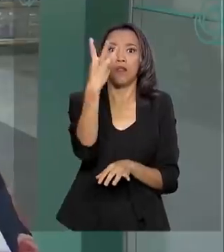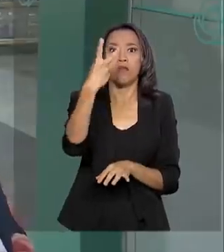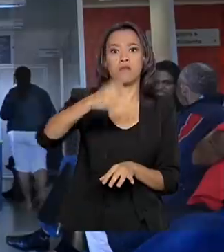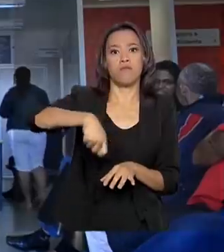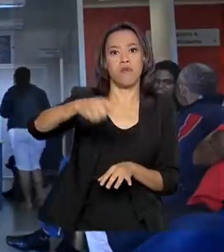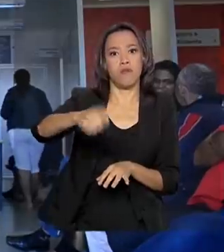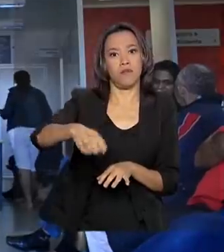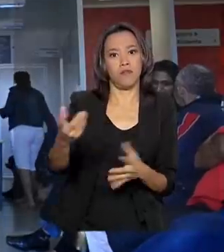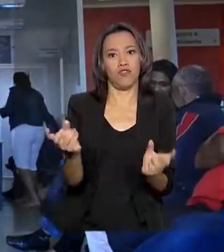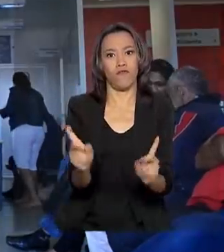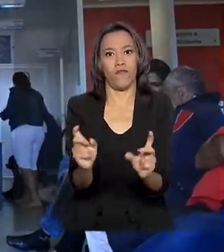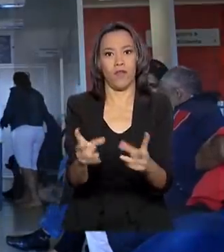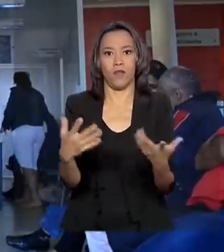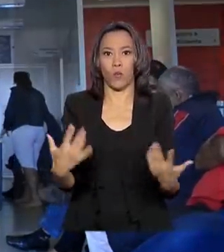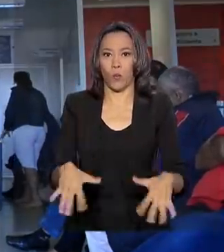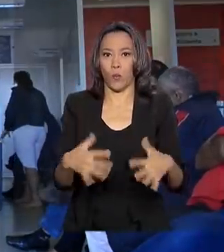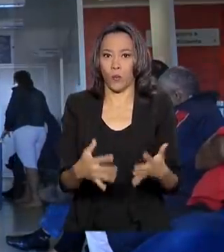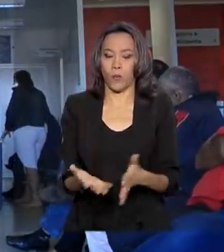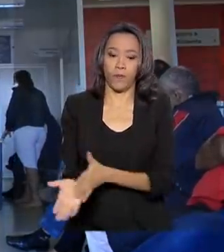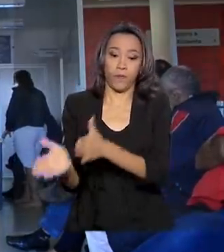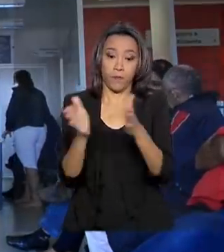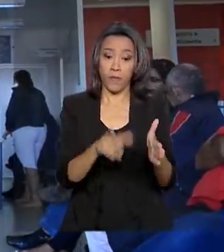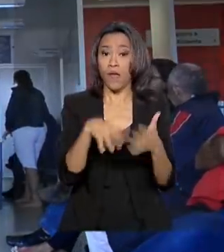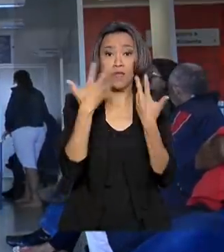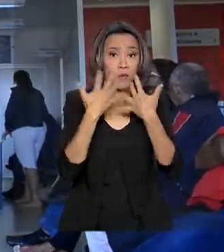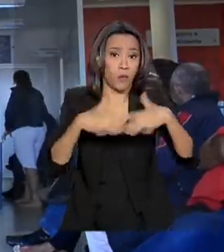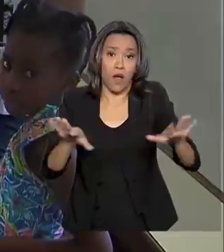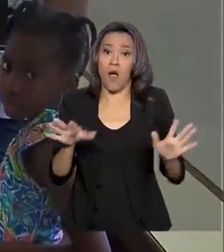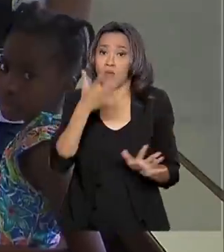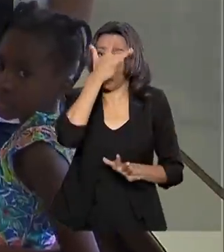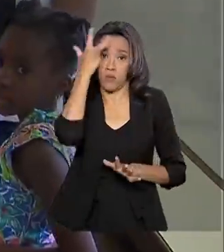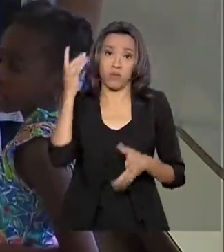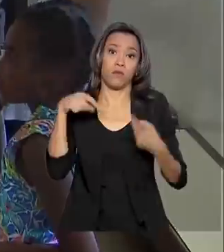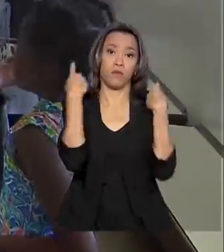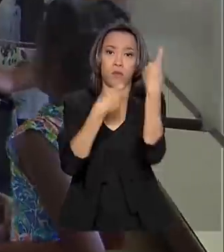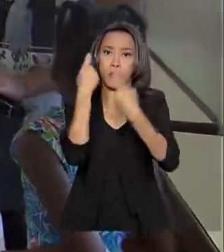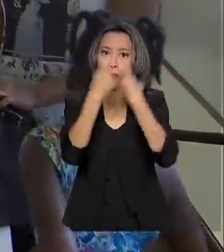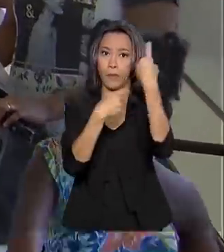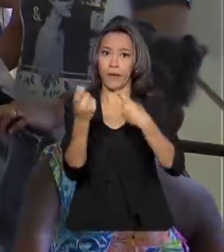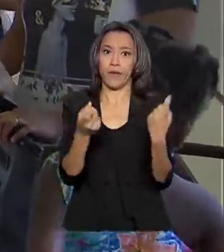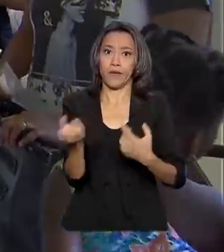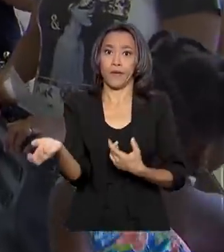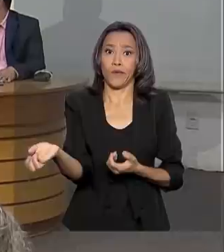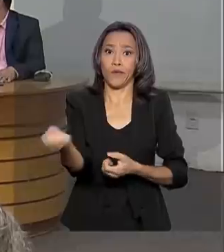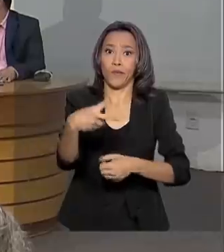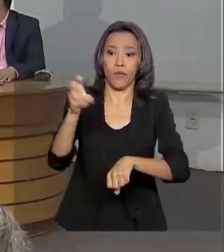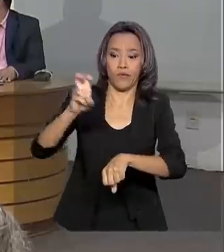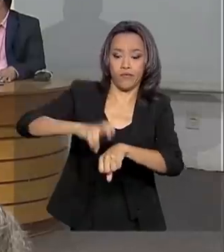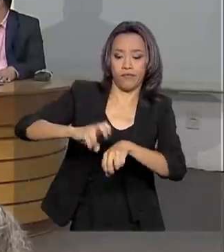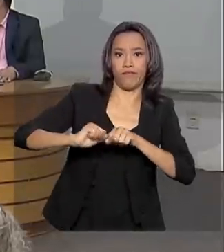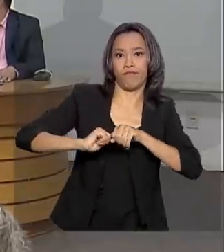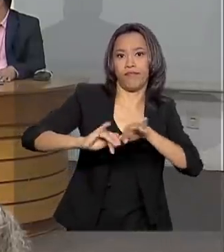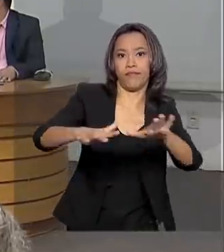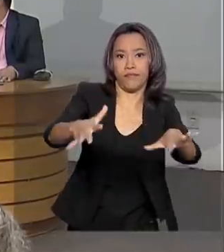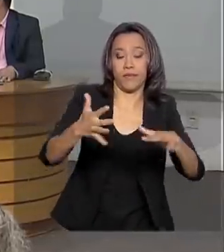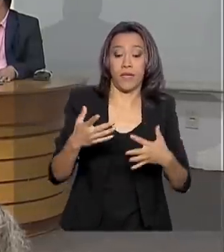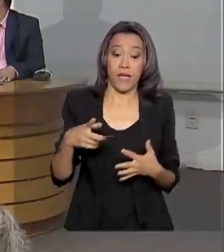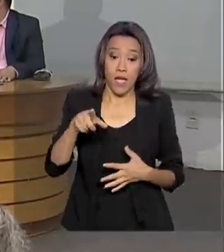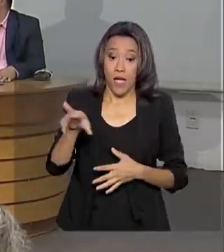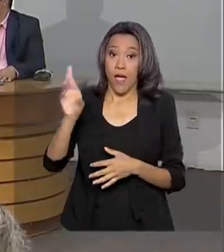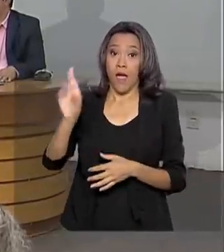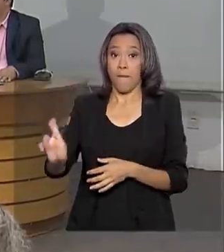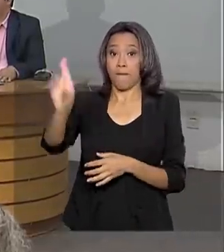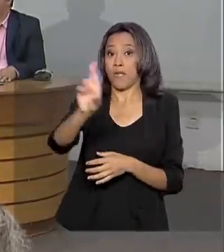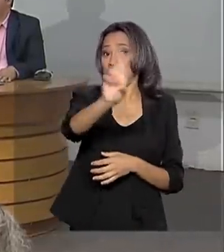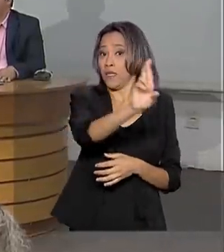de venda. Apesar de ser natural que as pessoas fiquem mais preocupadas com o novo coronavírus, representantes dos órgãos de